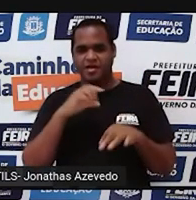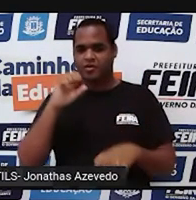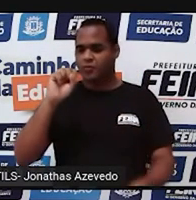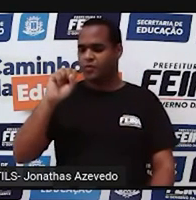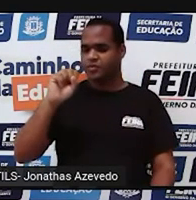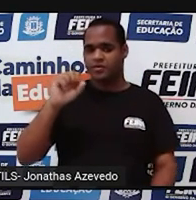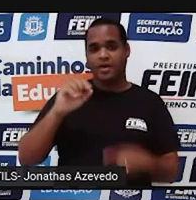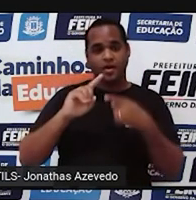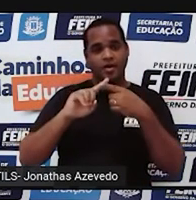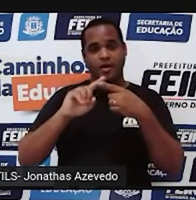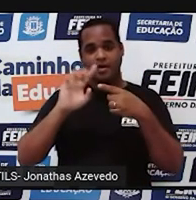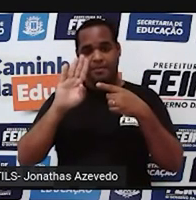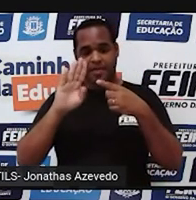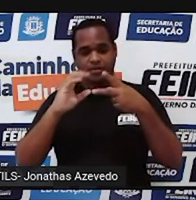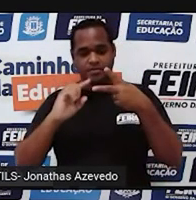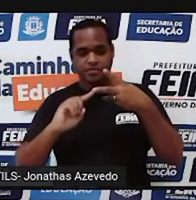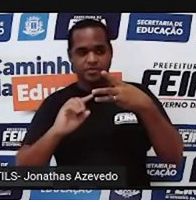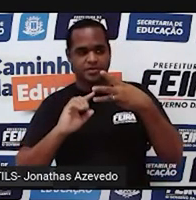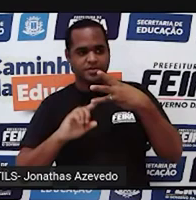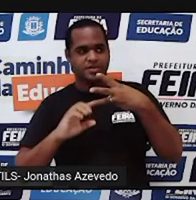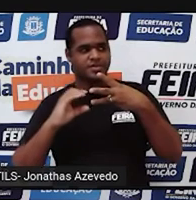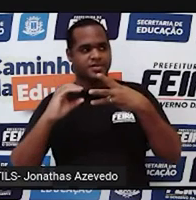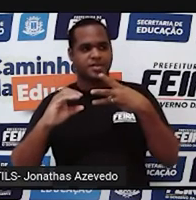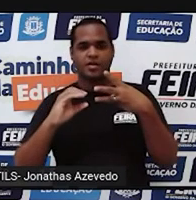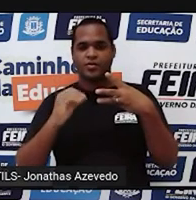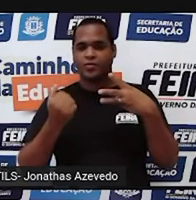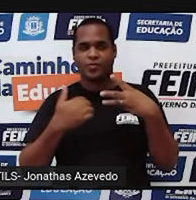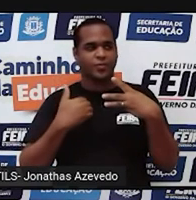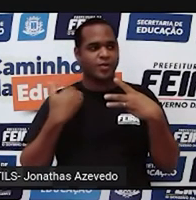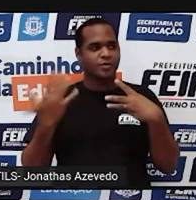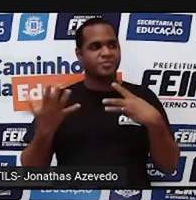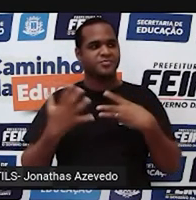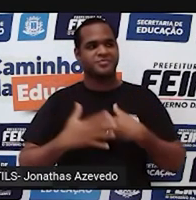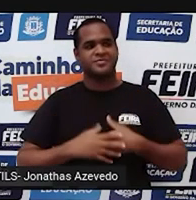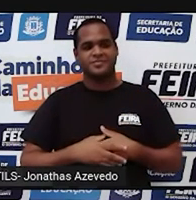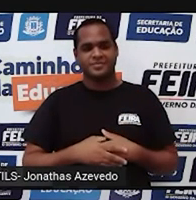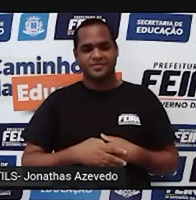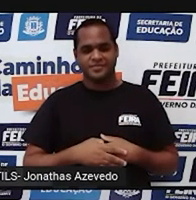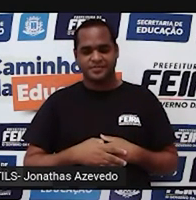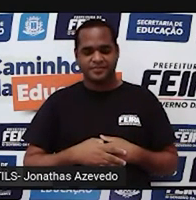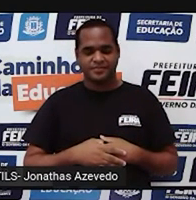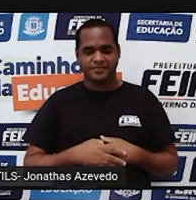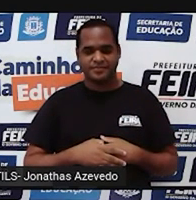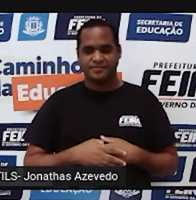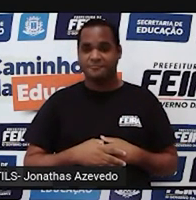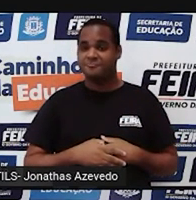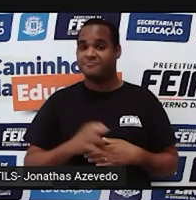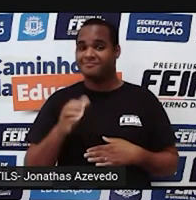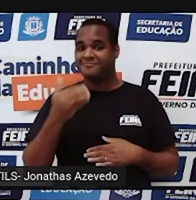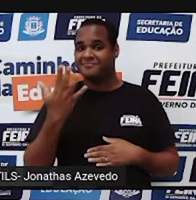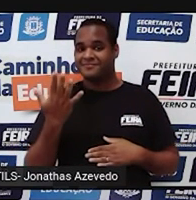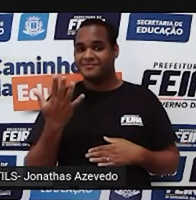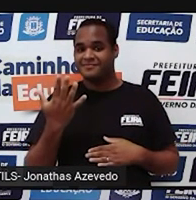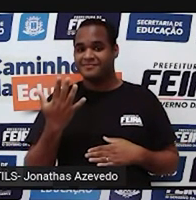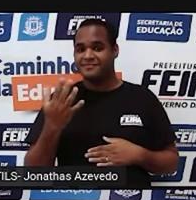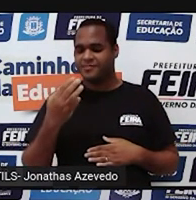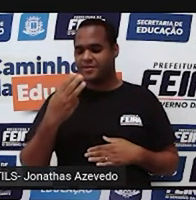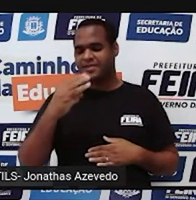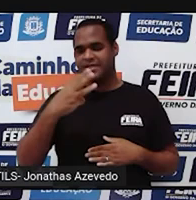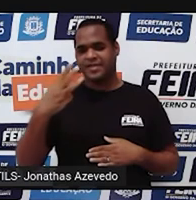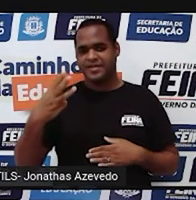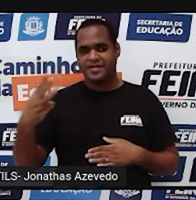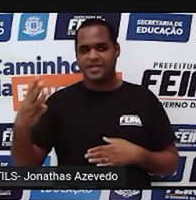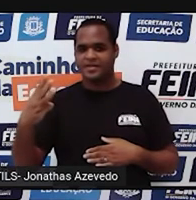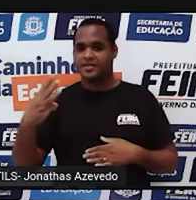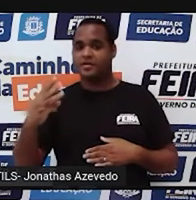3,5 ou 0,3333? Esses três pontinhos, ó. Essas reticências